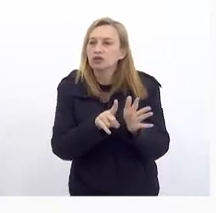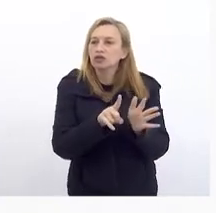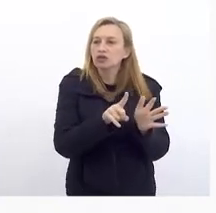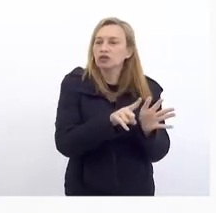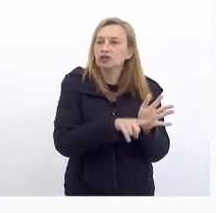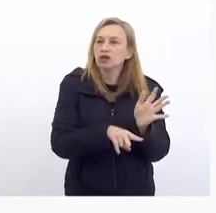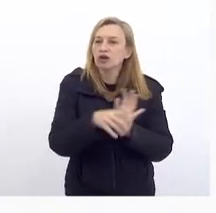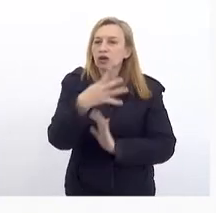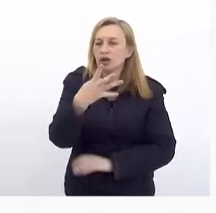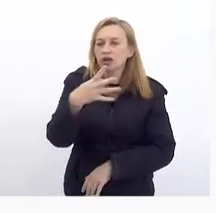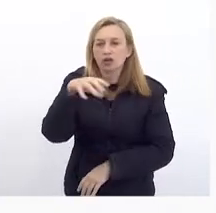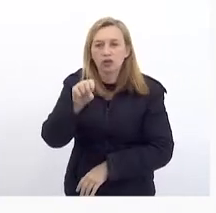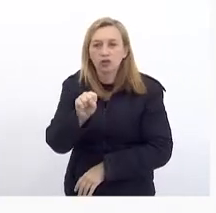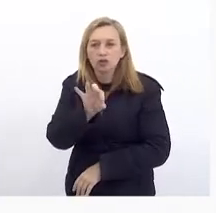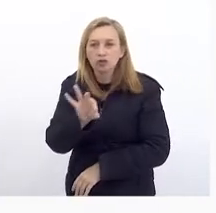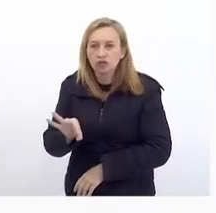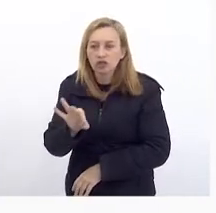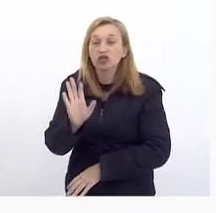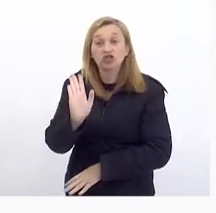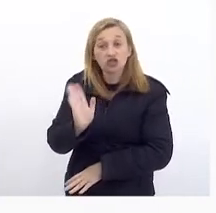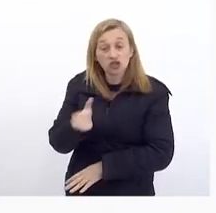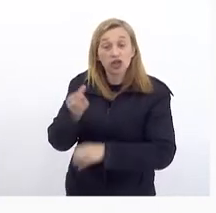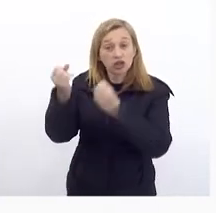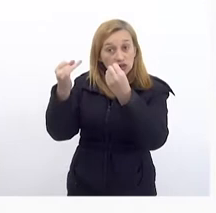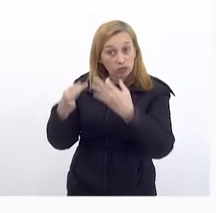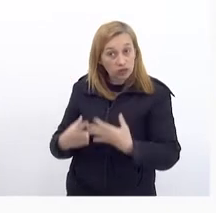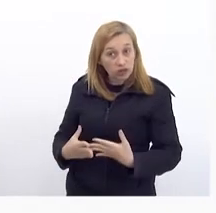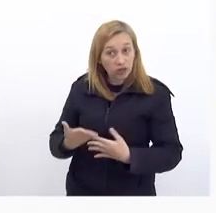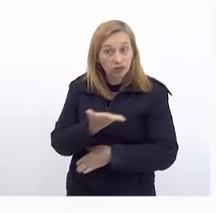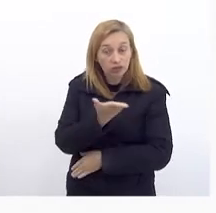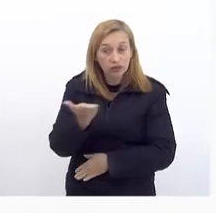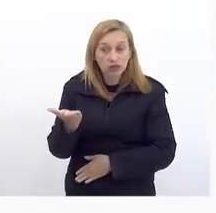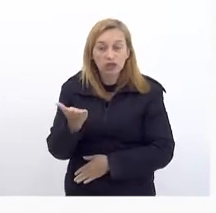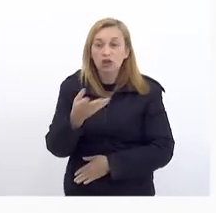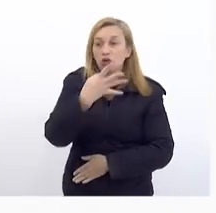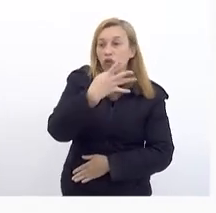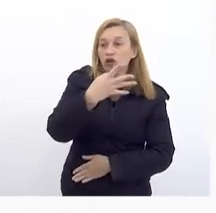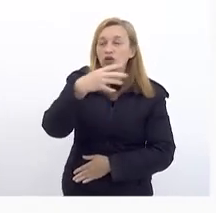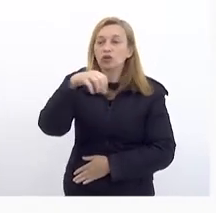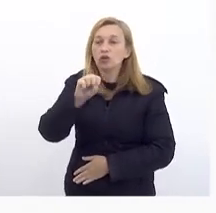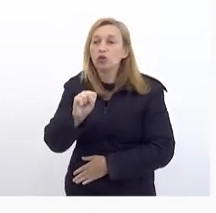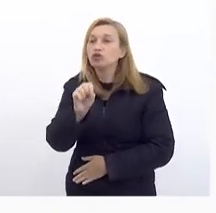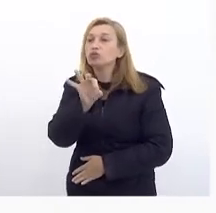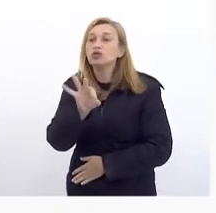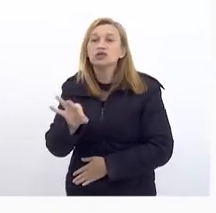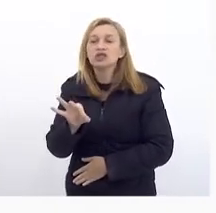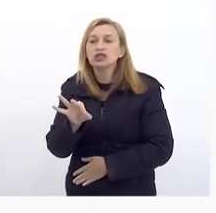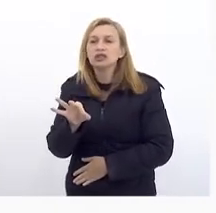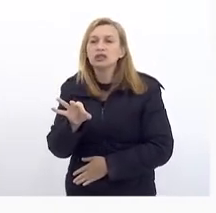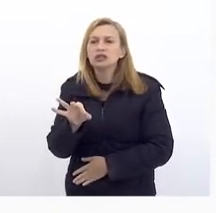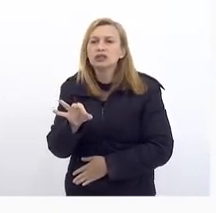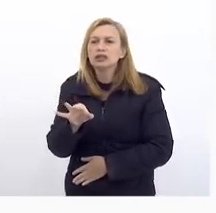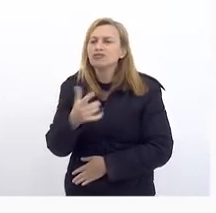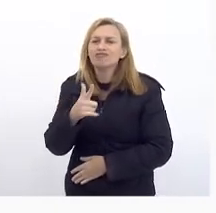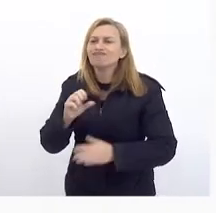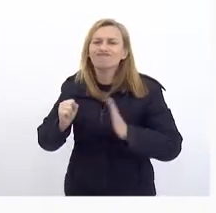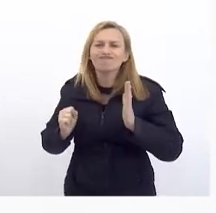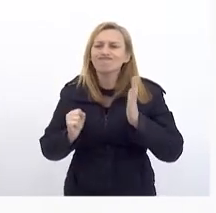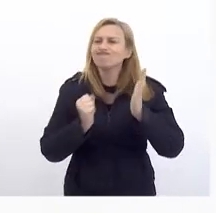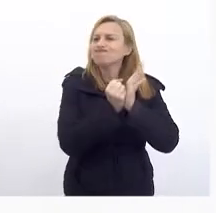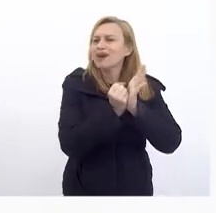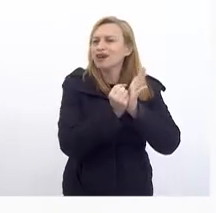% Eu já gostaria De explicar Aqui É que o 48% Ele não tem Impacto